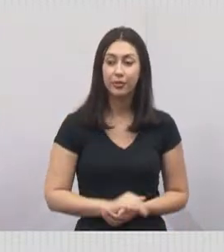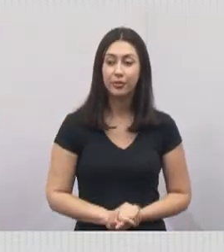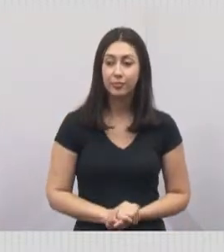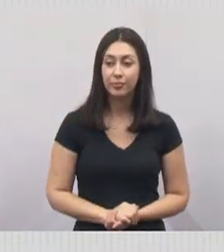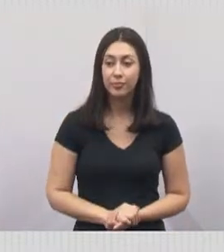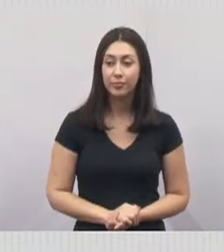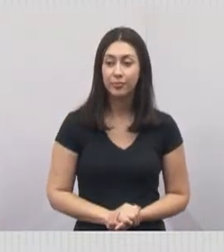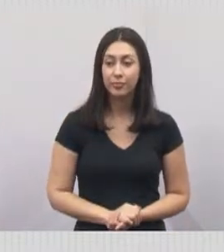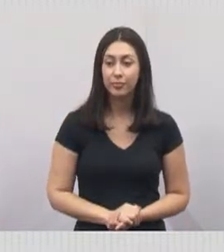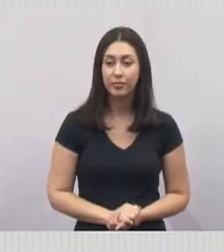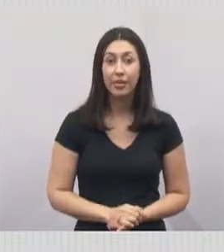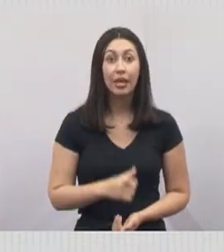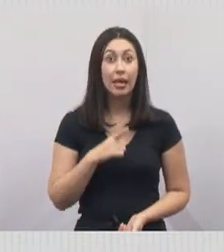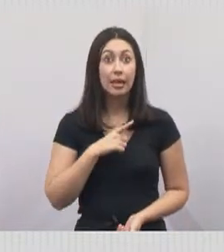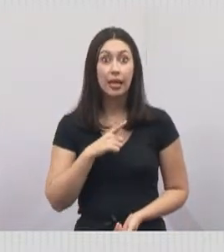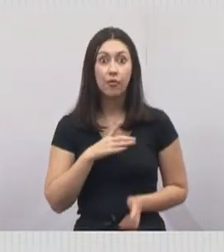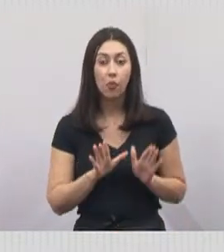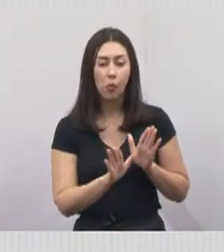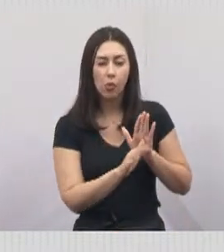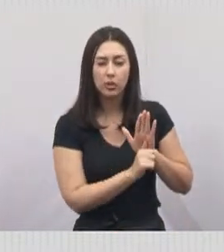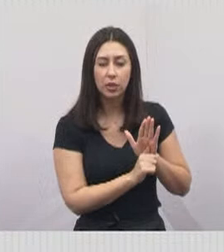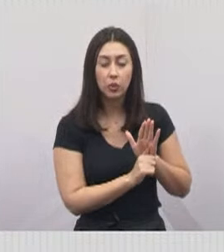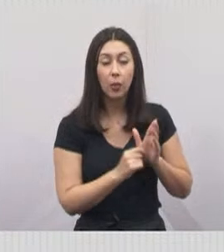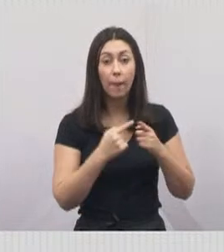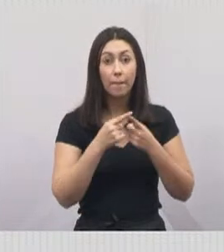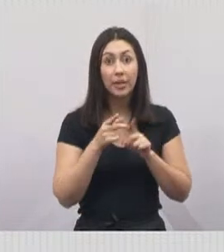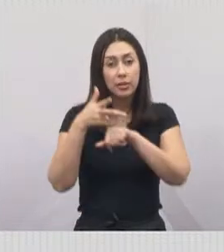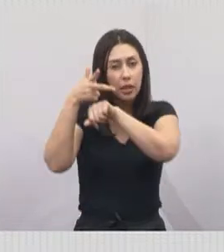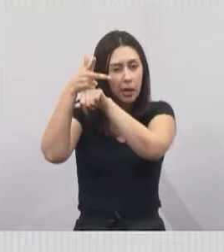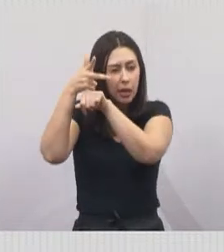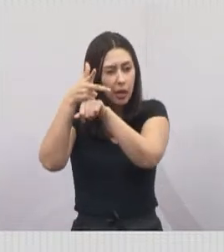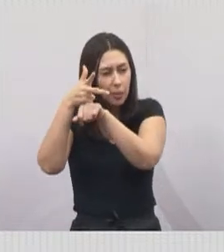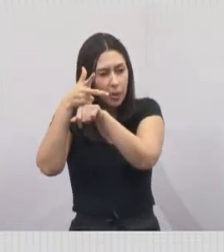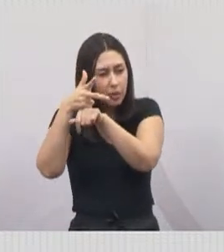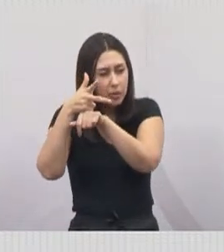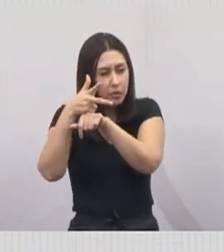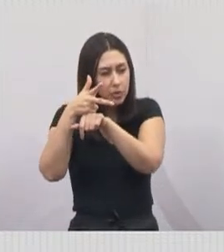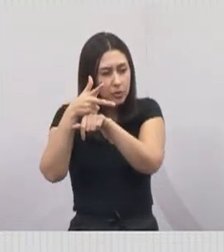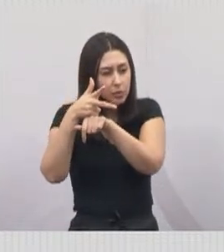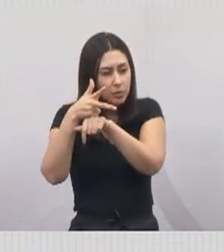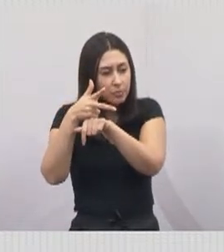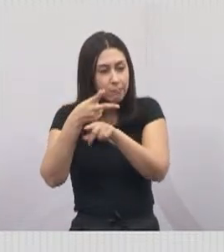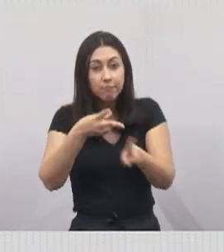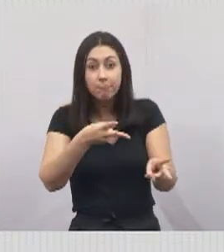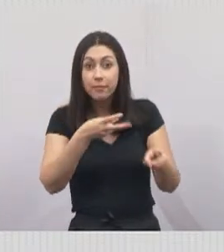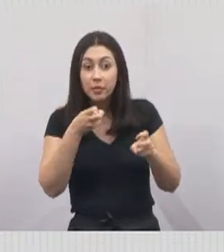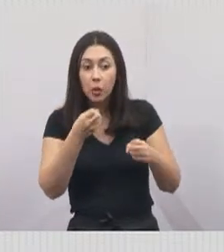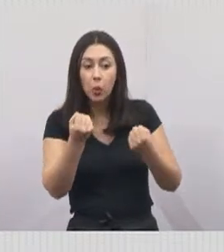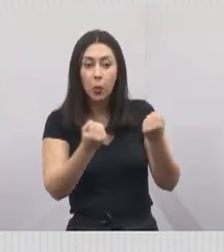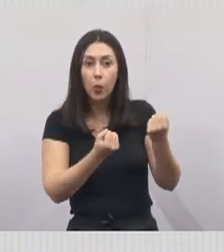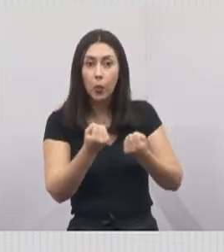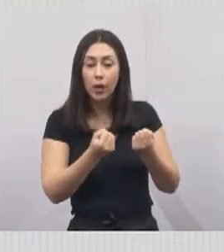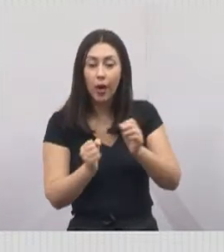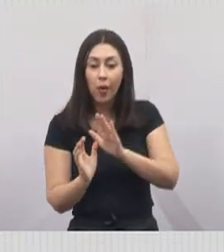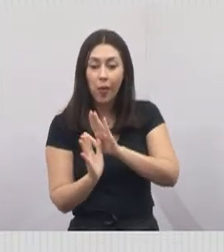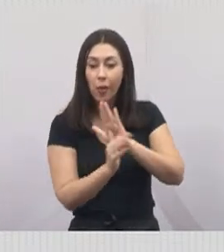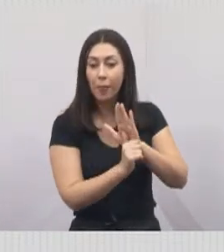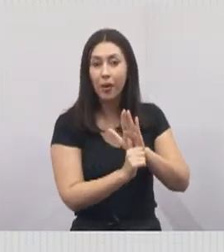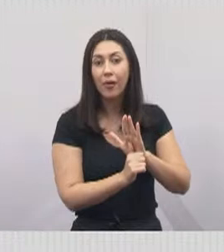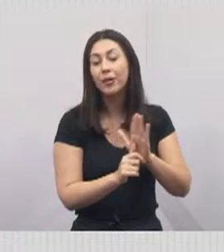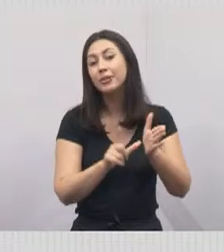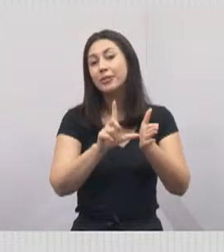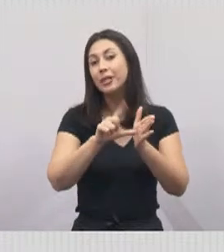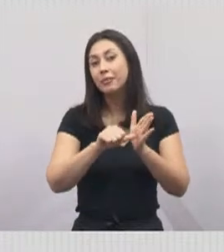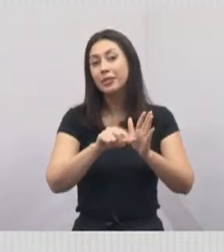Por esses dias houve um assalto e o COE conseguiu monitorar o veículo que tinha realizado esse assalto e foi